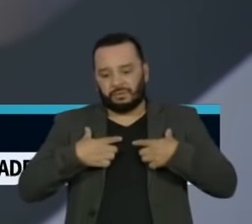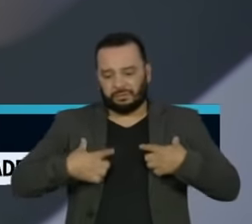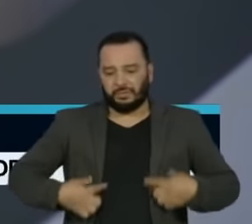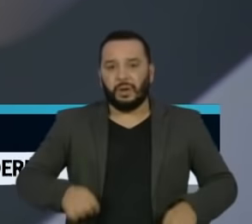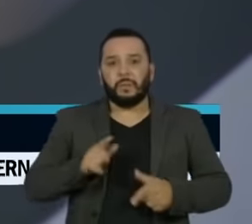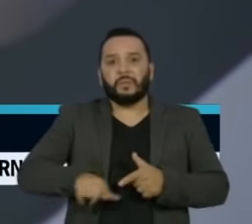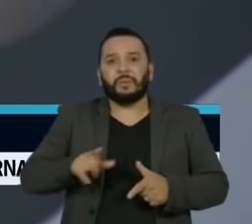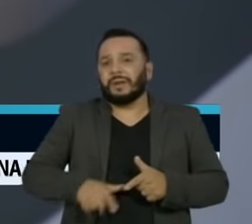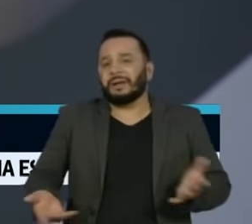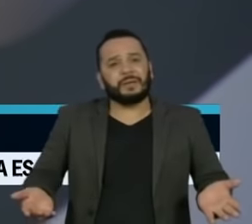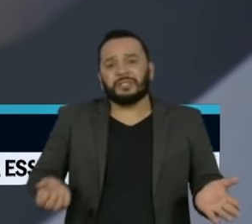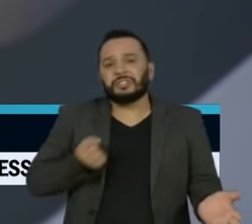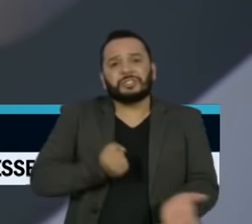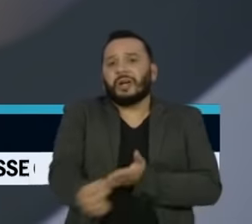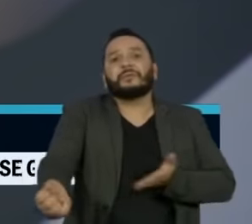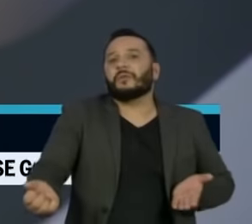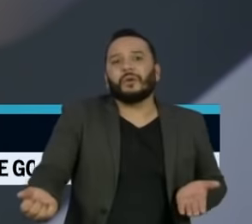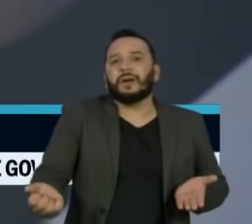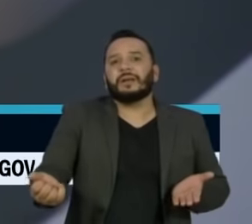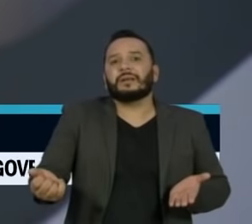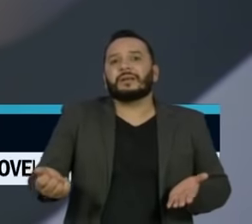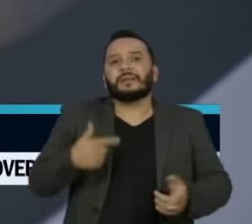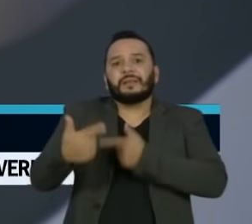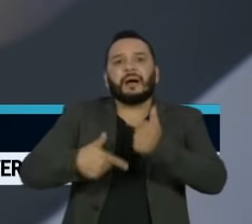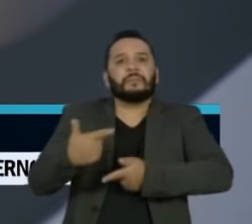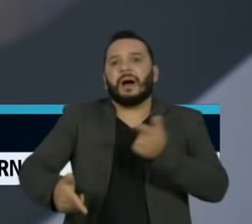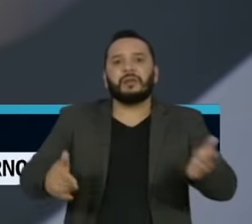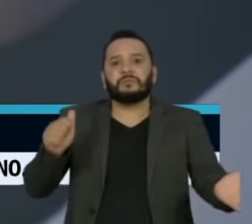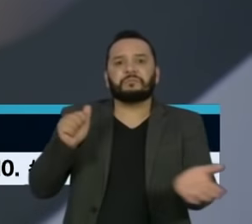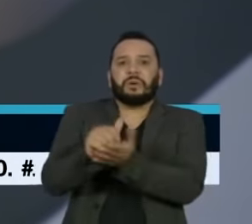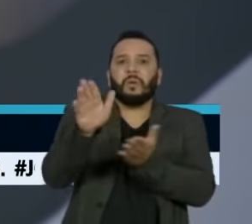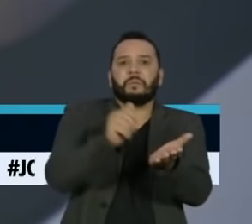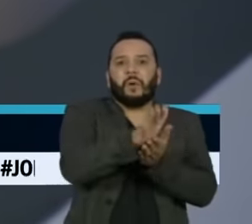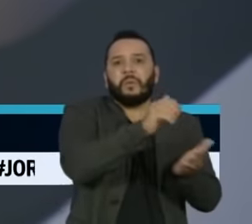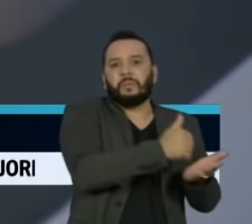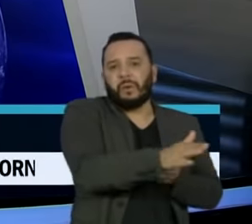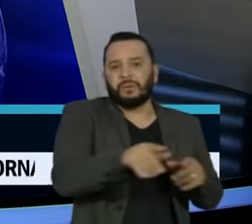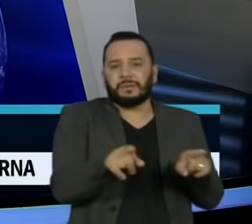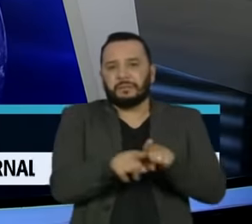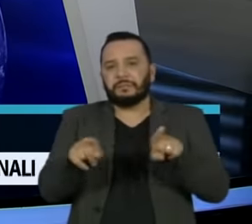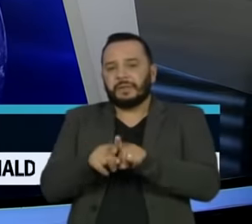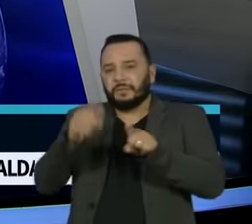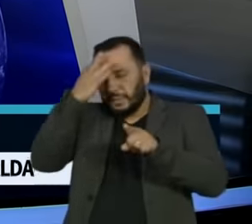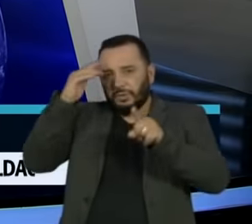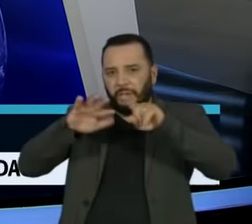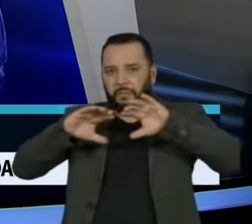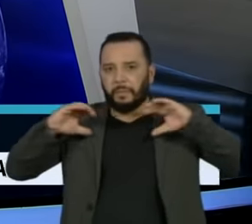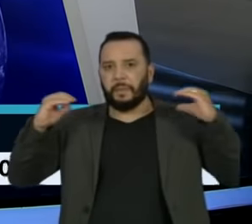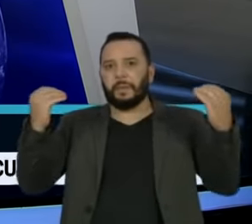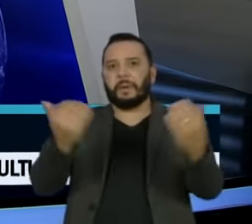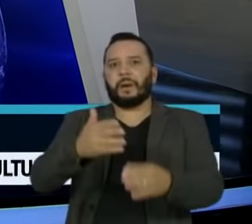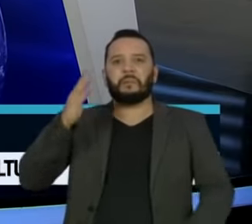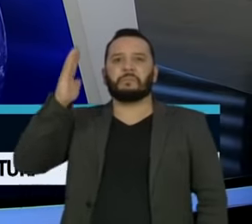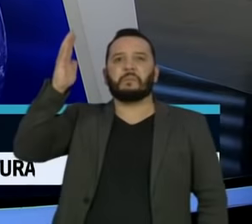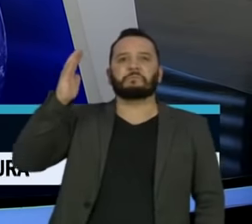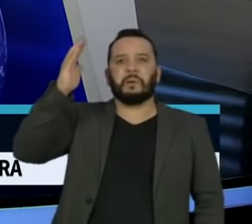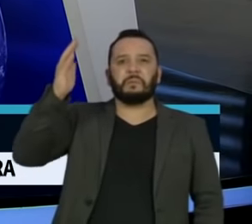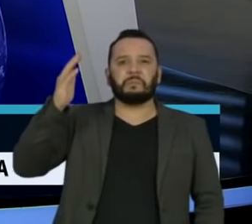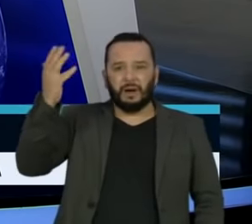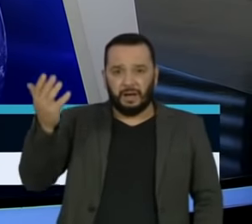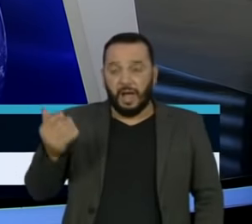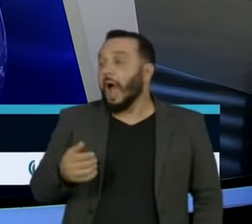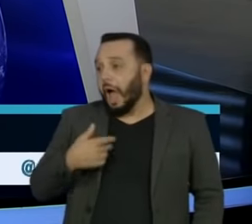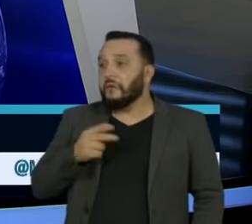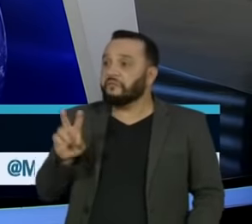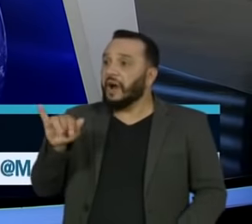torcedores, a mesma coisa. Como é que você vai colocar um monte de gente num estádio? Ah, mas eles vão sentar separados. E eles vão entrar por onde?